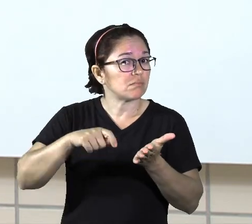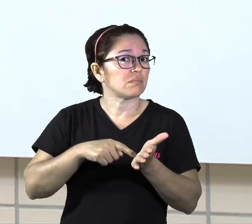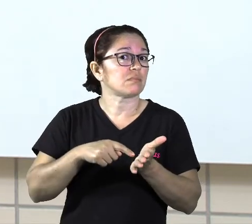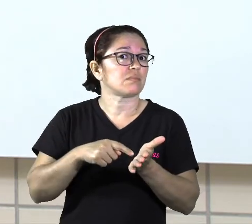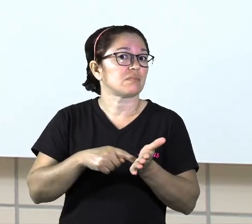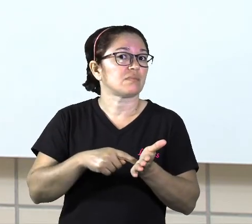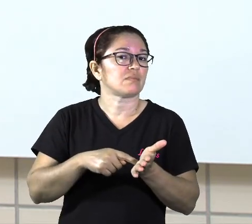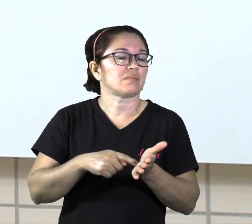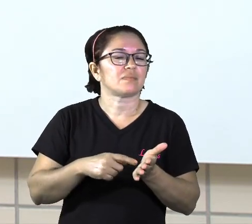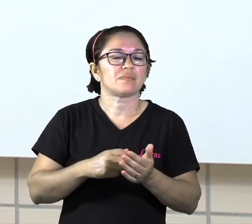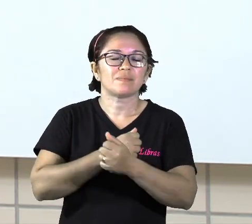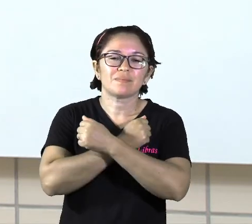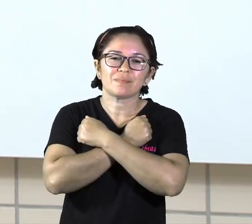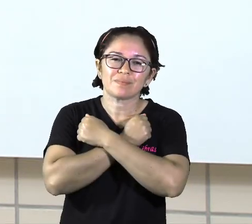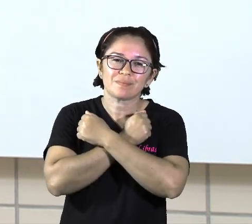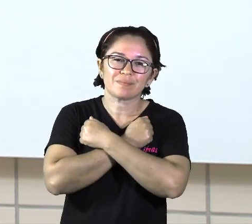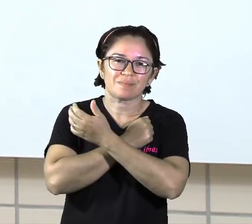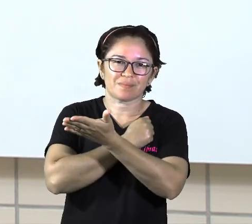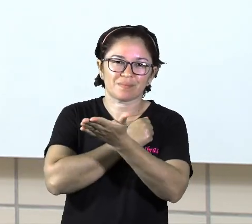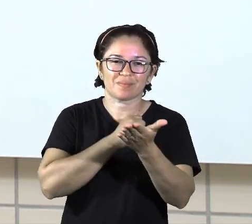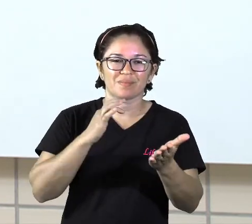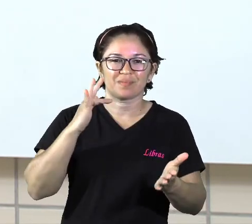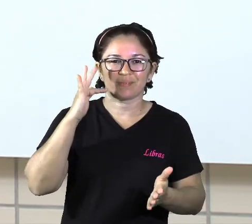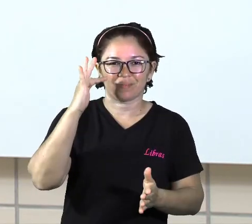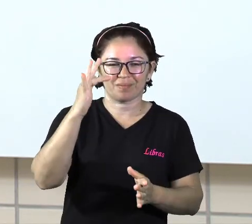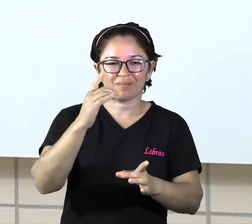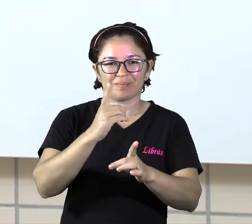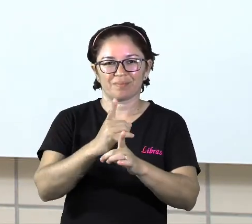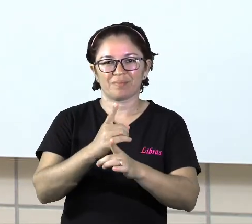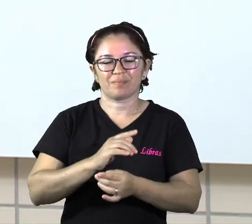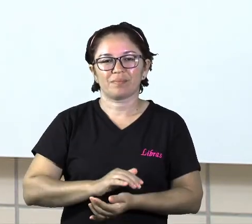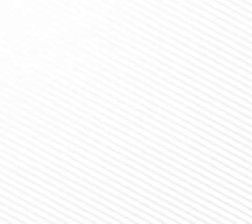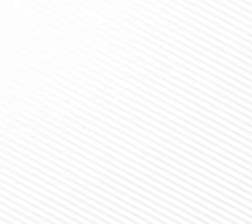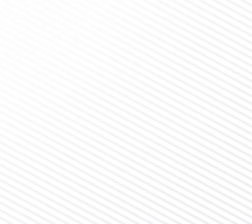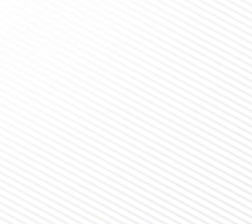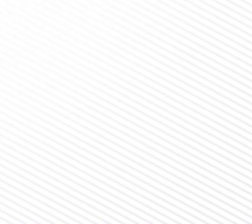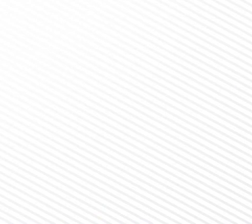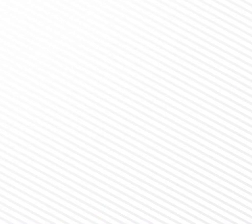Um grande abraço a vocês e até a nossa próxima aula.